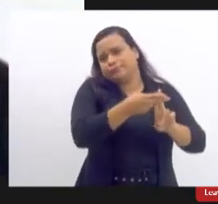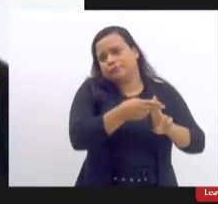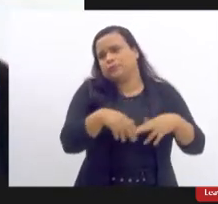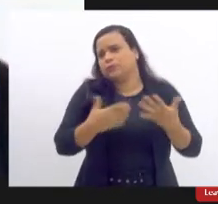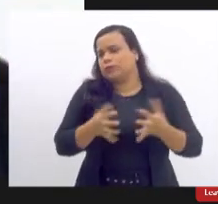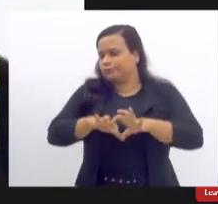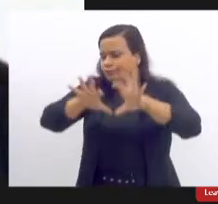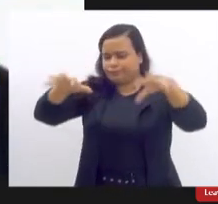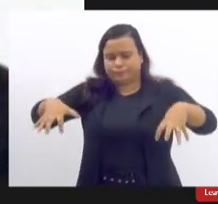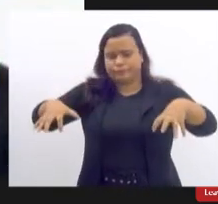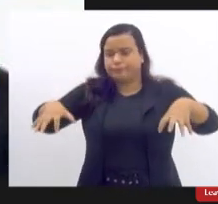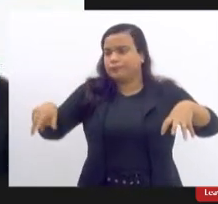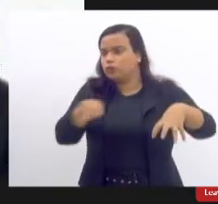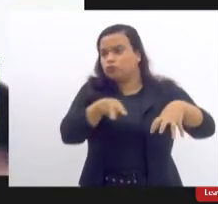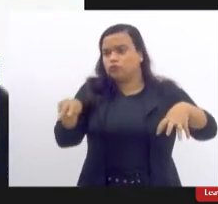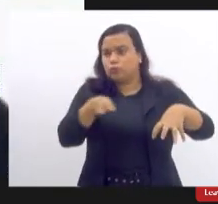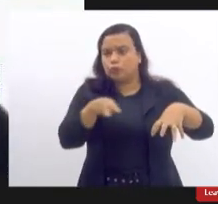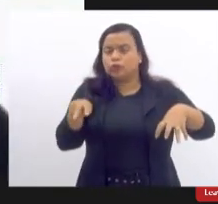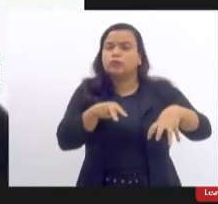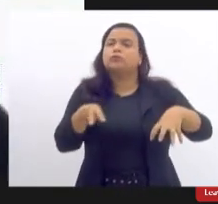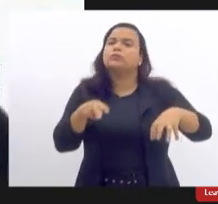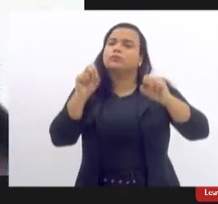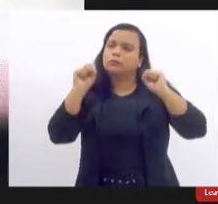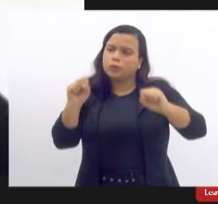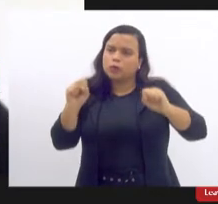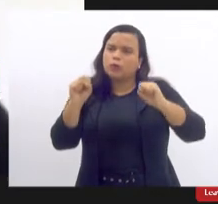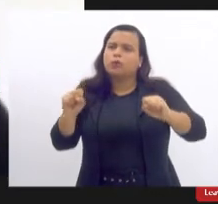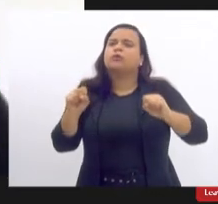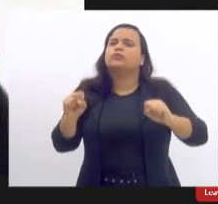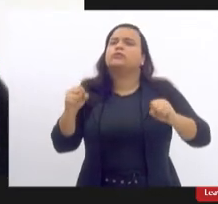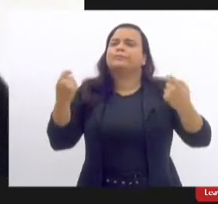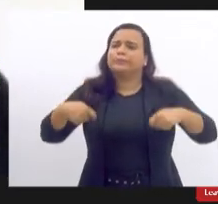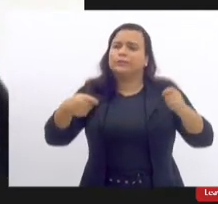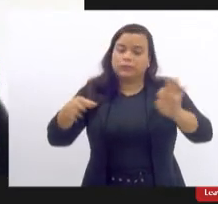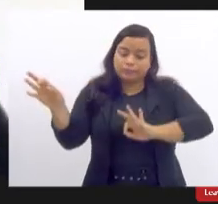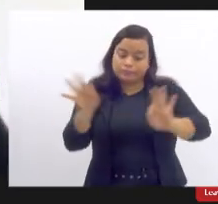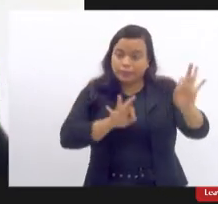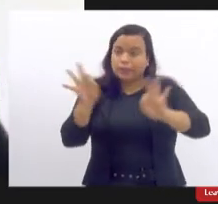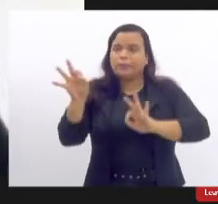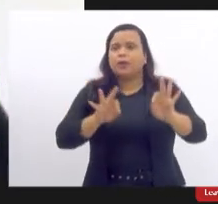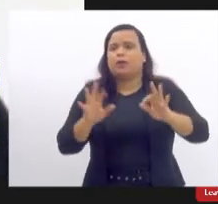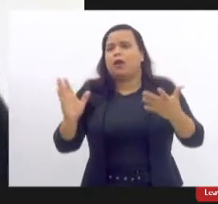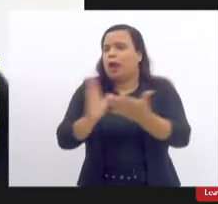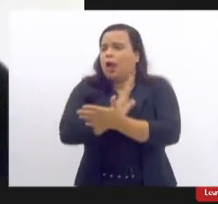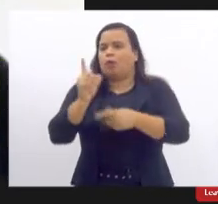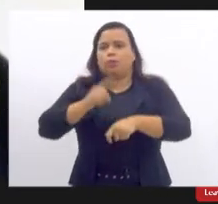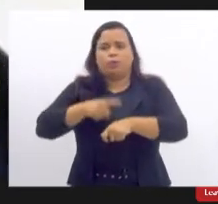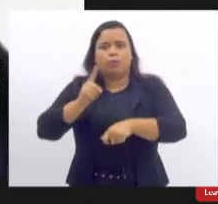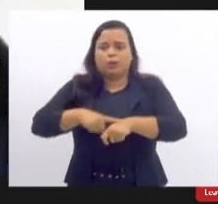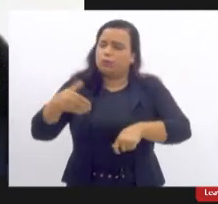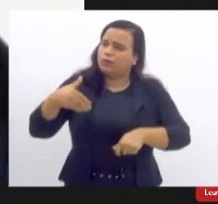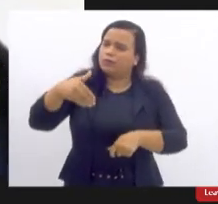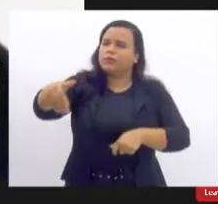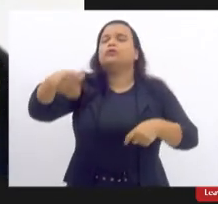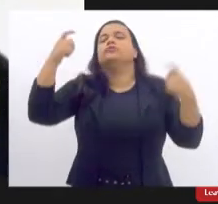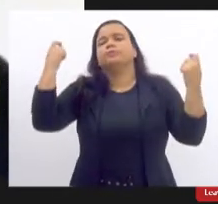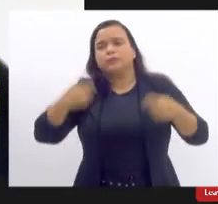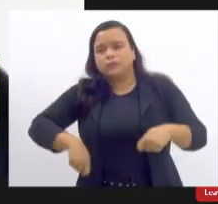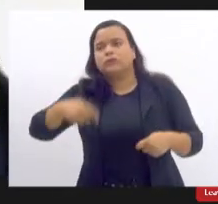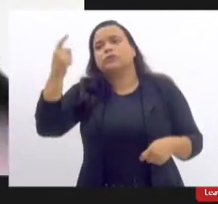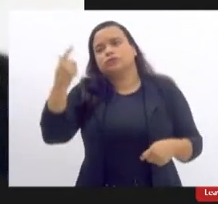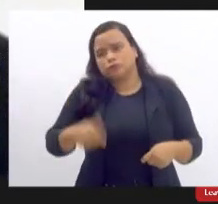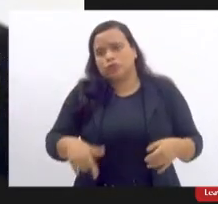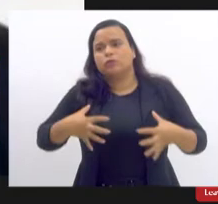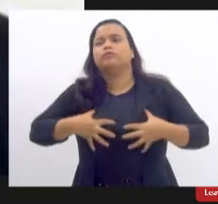as esferas públicas e privadas elas têm que se preparar porque em algum momento ela vai ser necessário esses